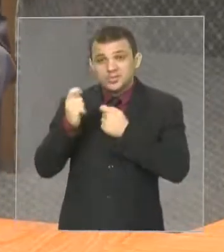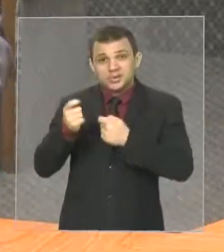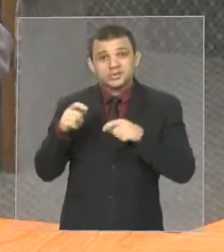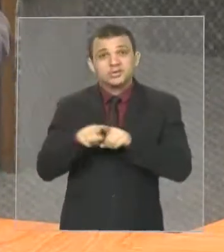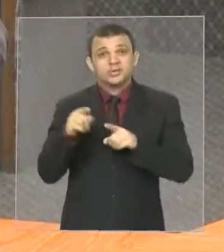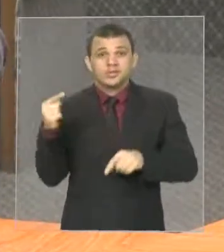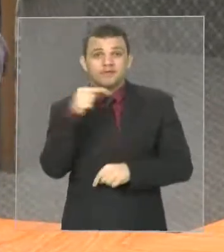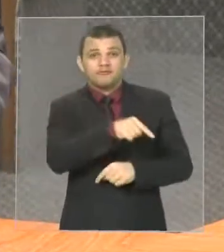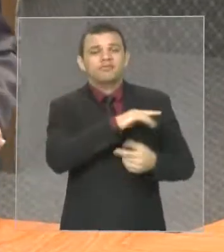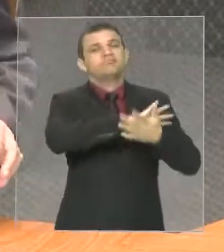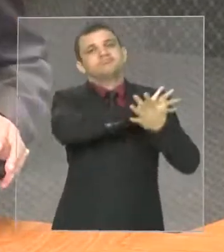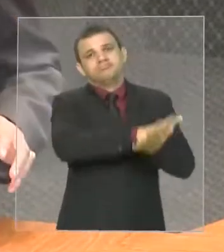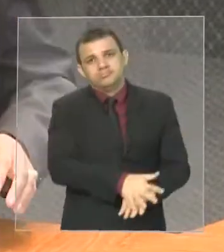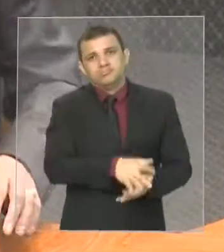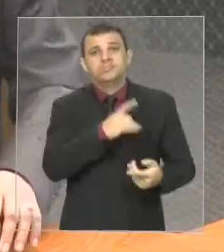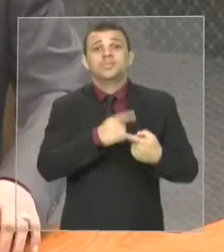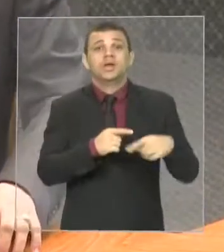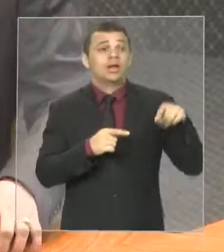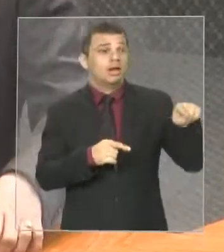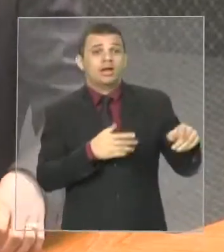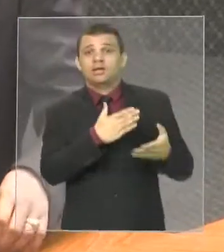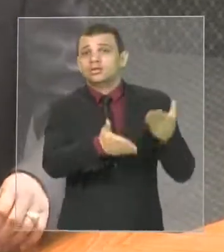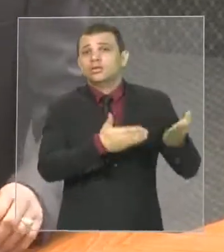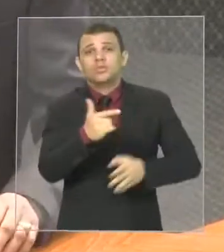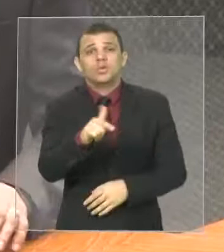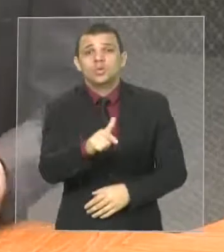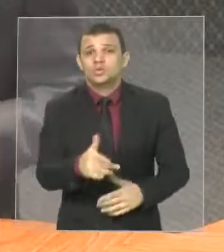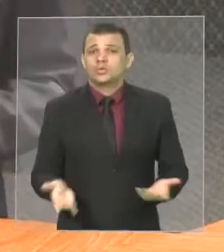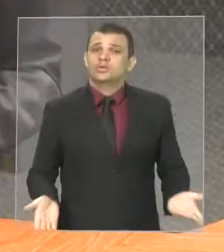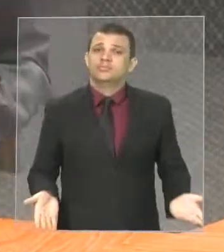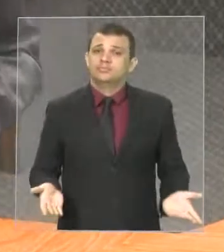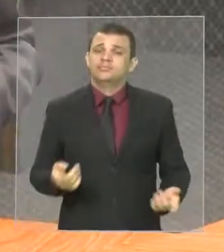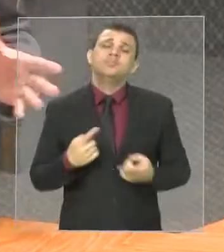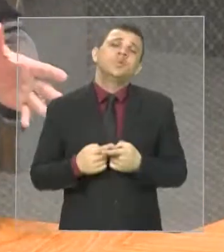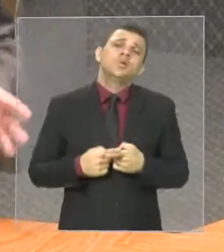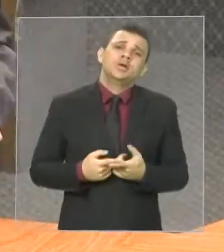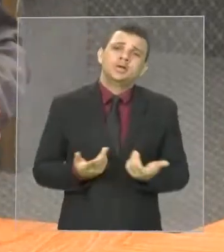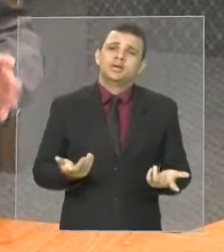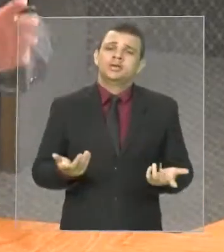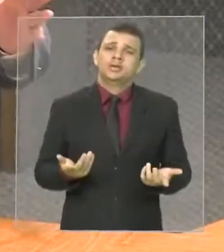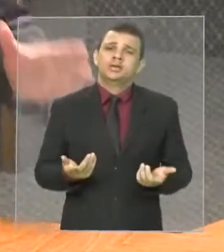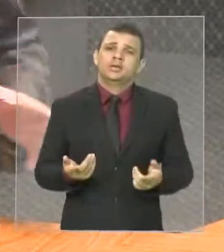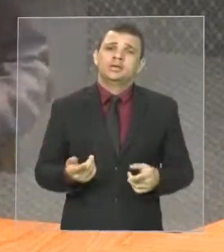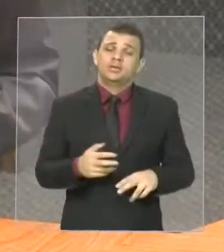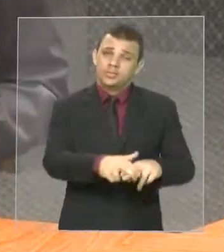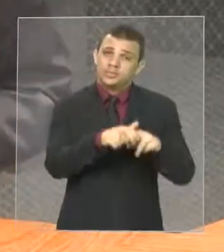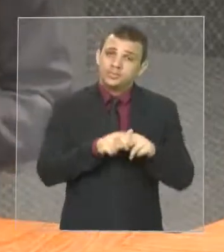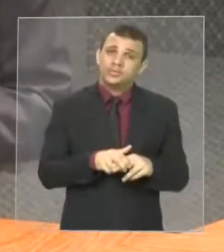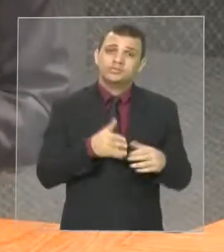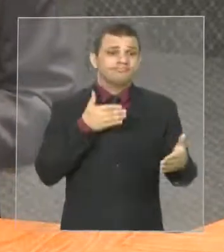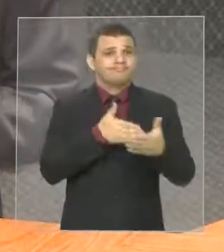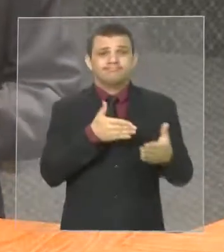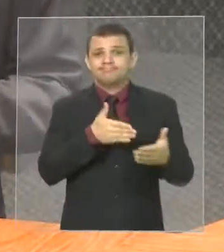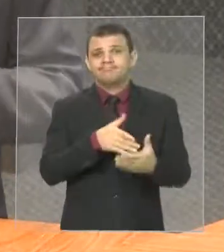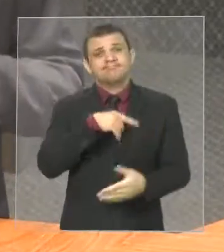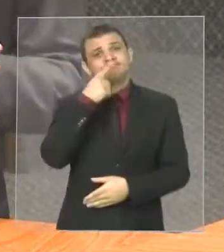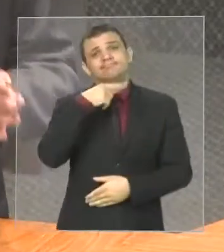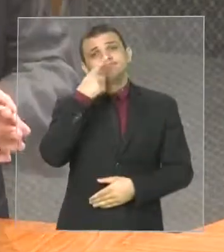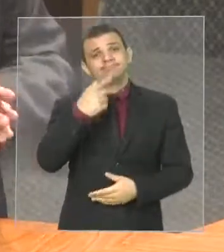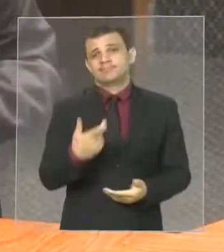existe atendimento naquela sede. Por que não está tendo? Por conta da limitação em receber